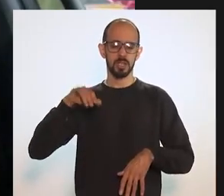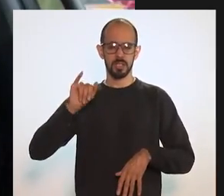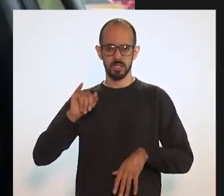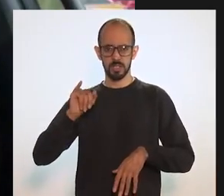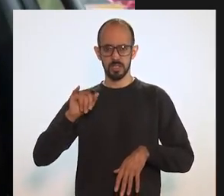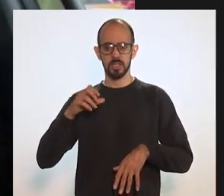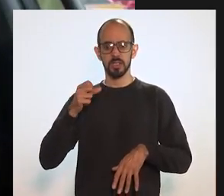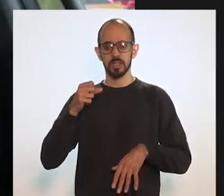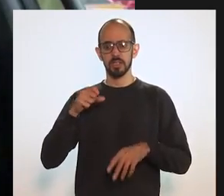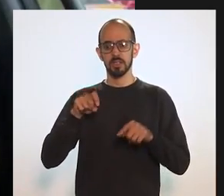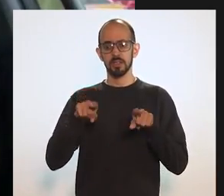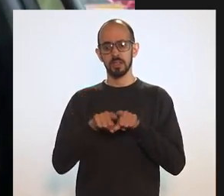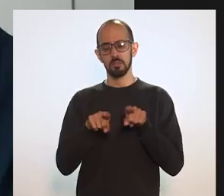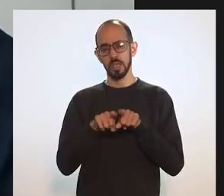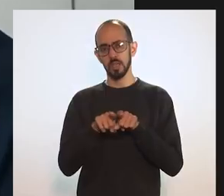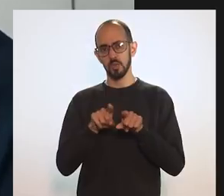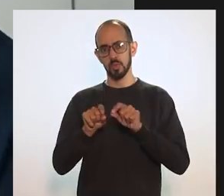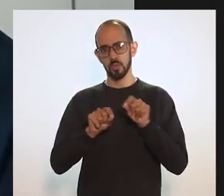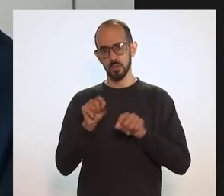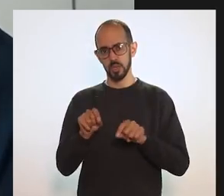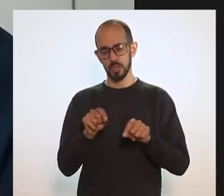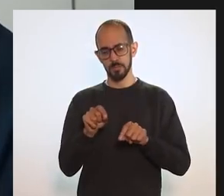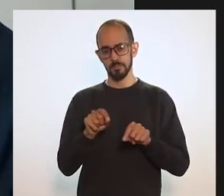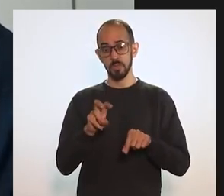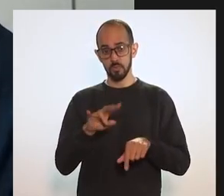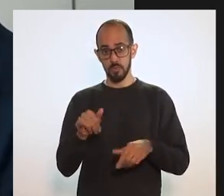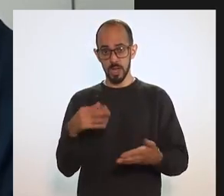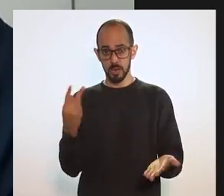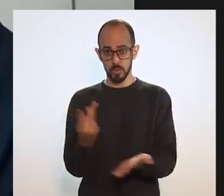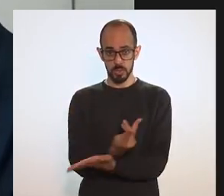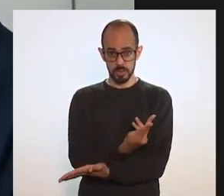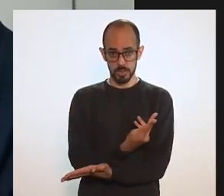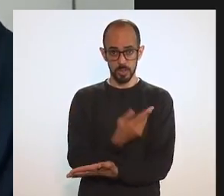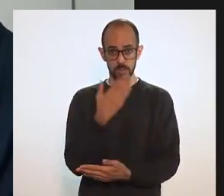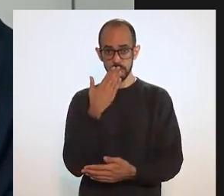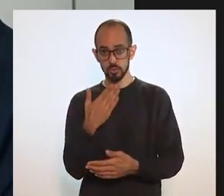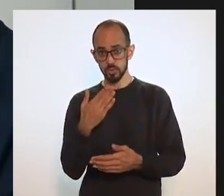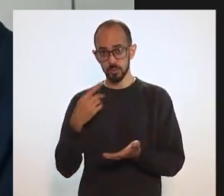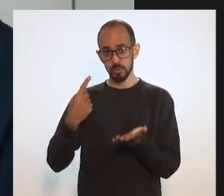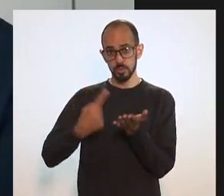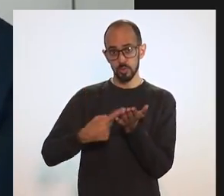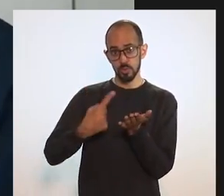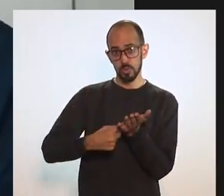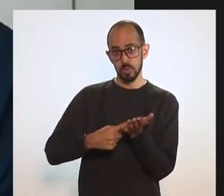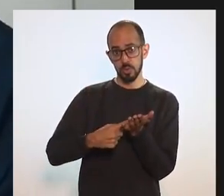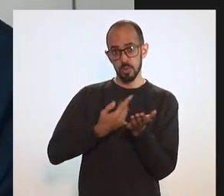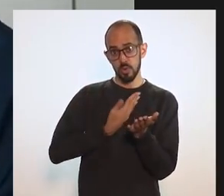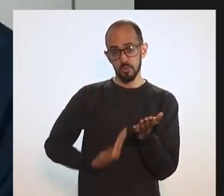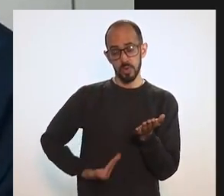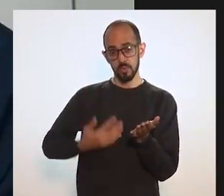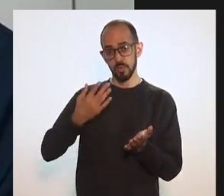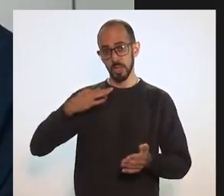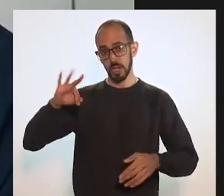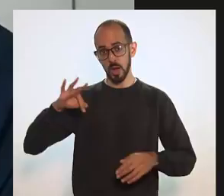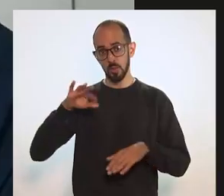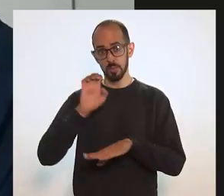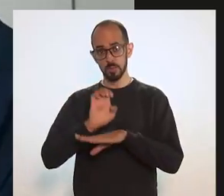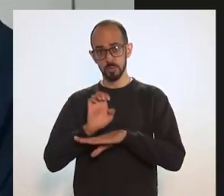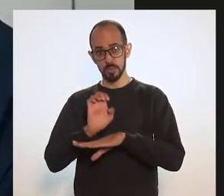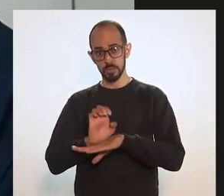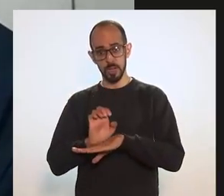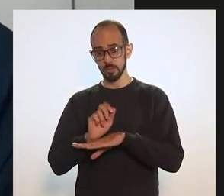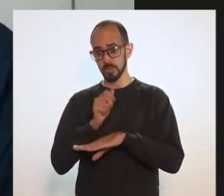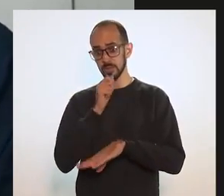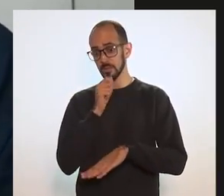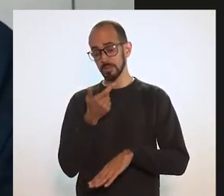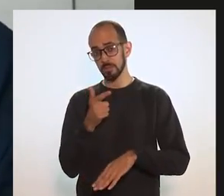de fato, uma compra pelo consórcio de governadores, vai haver algum tipo de pactuação com o governo federal para que